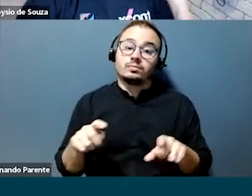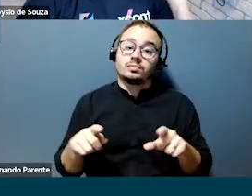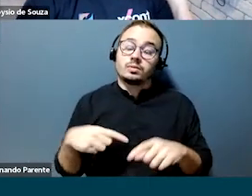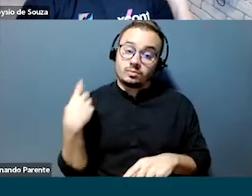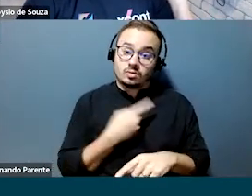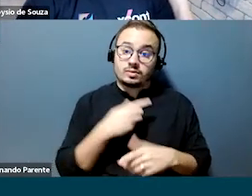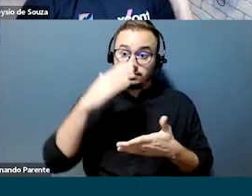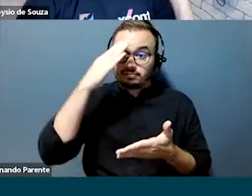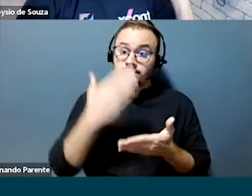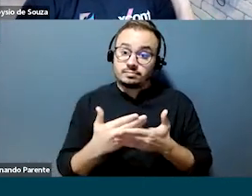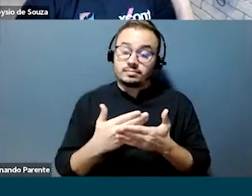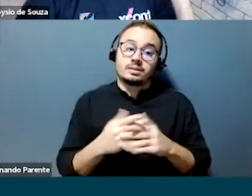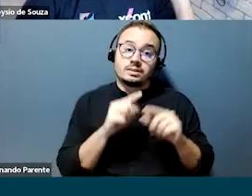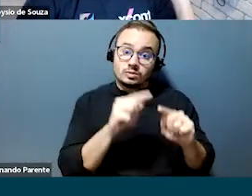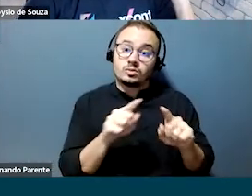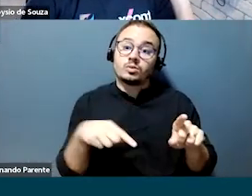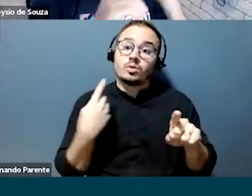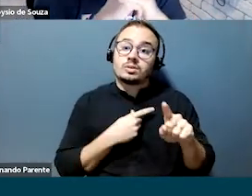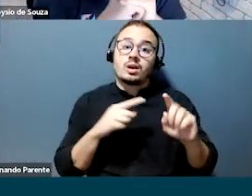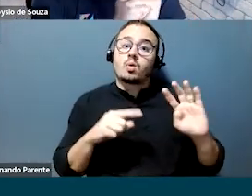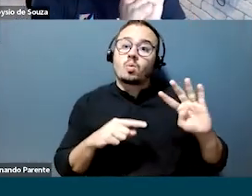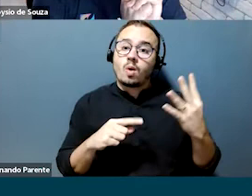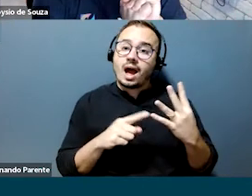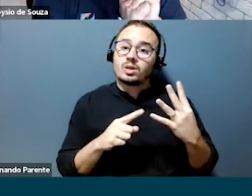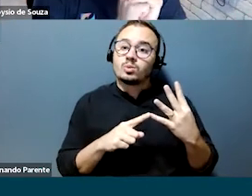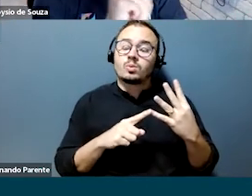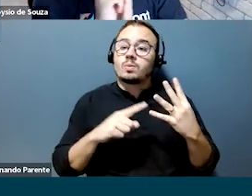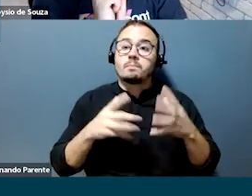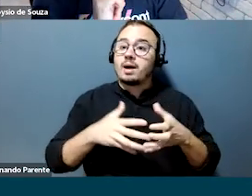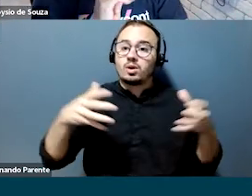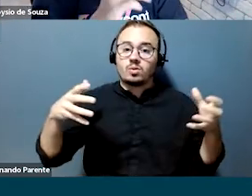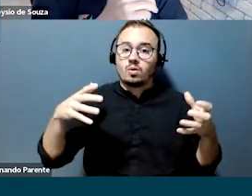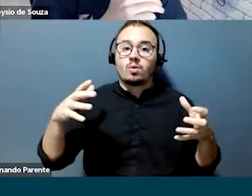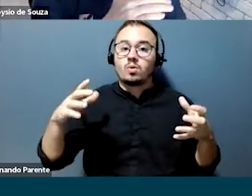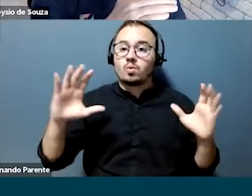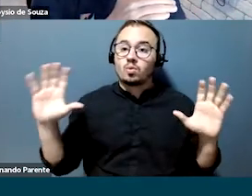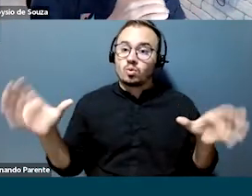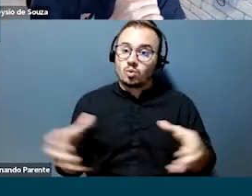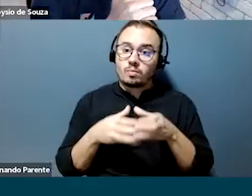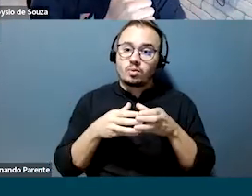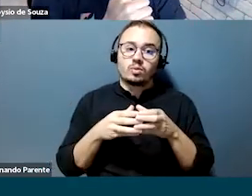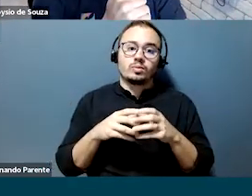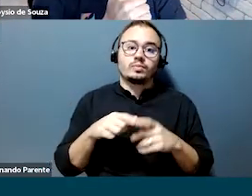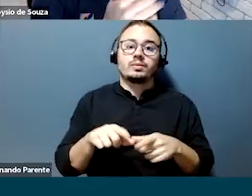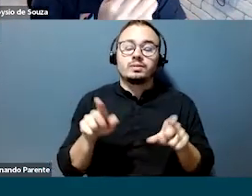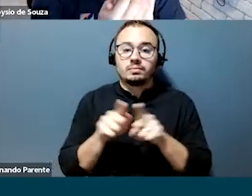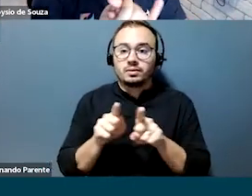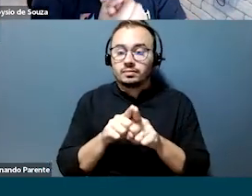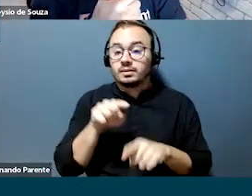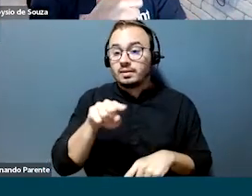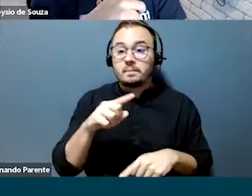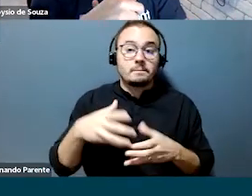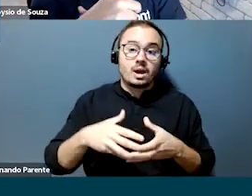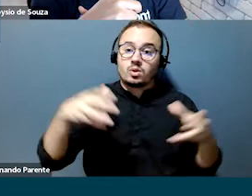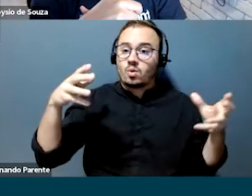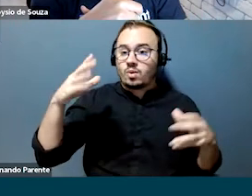hoje a gente tem orgulho em dizer que somos o quarto maior grupo no segmento de beleza. Somos a maior empresa B do